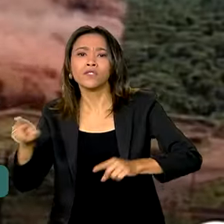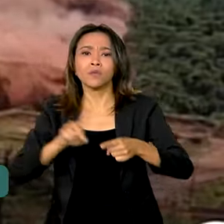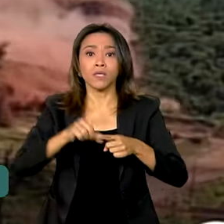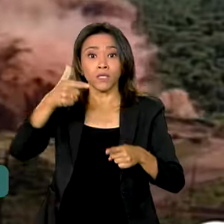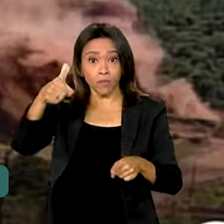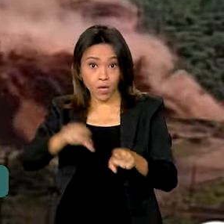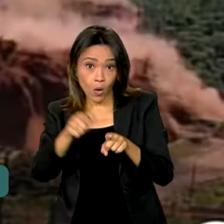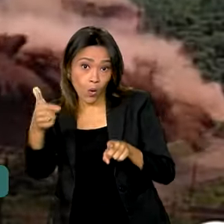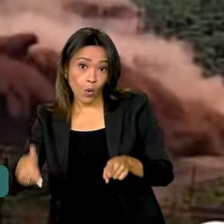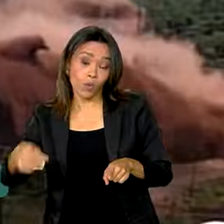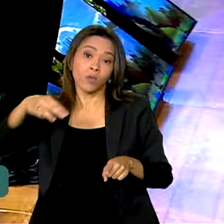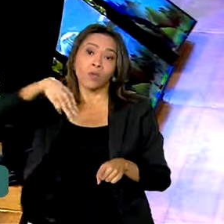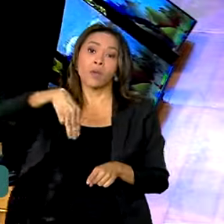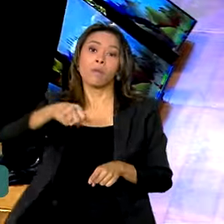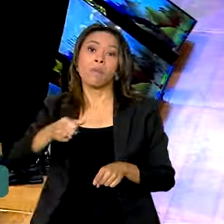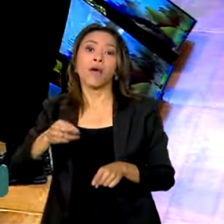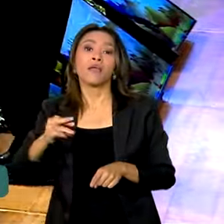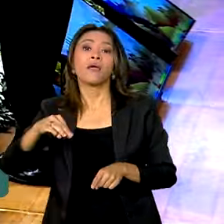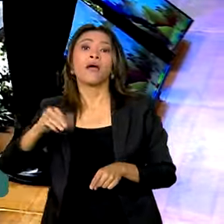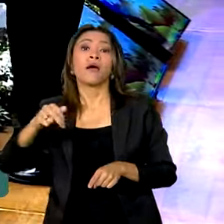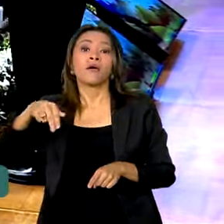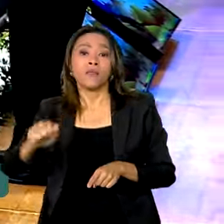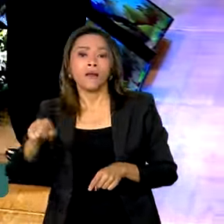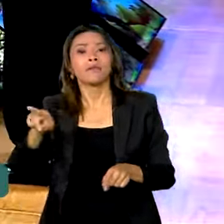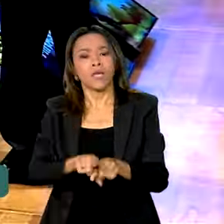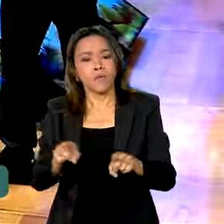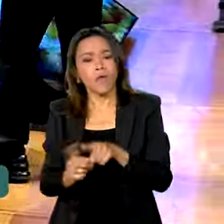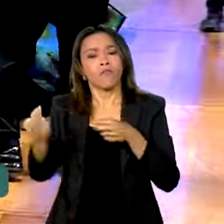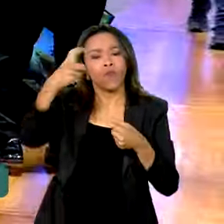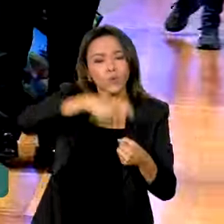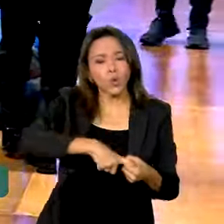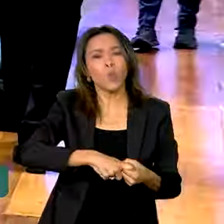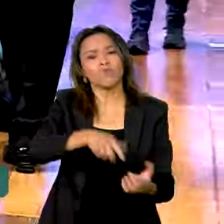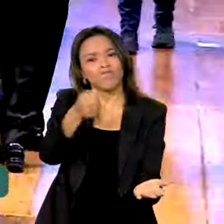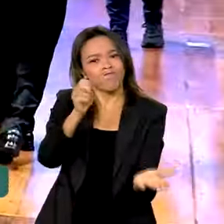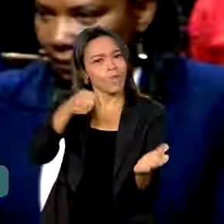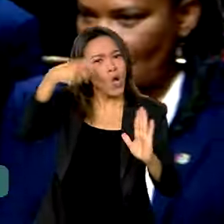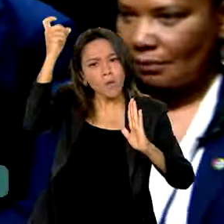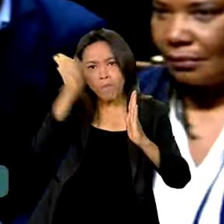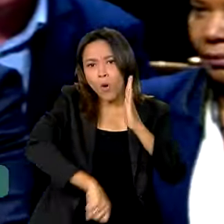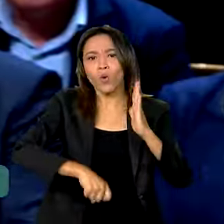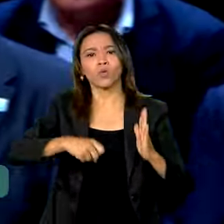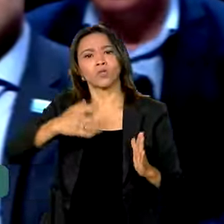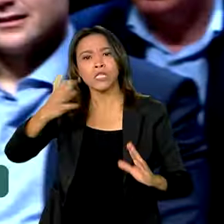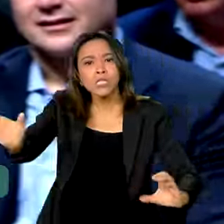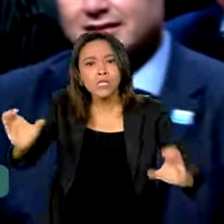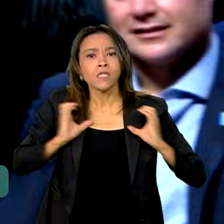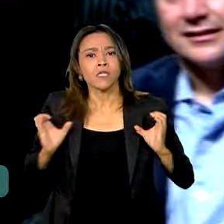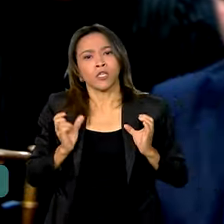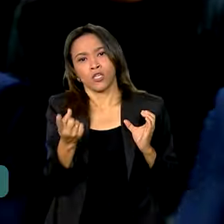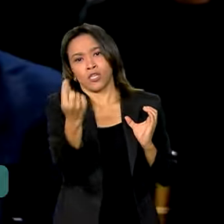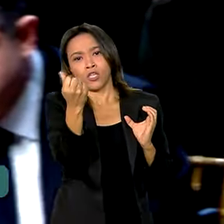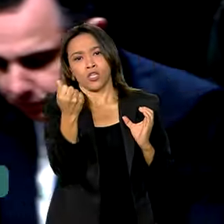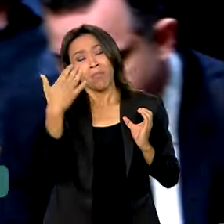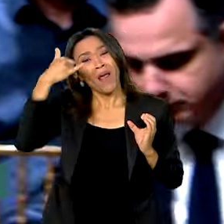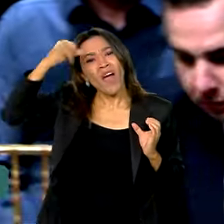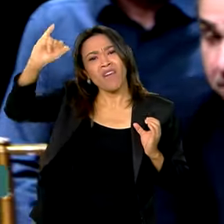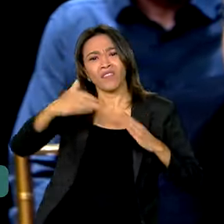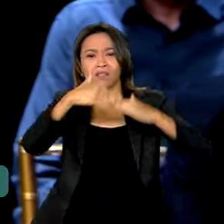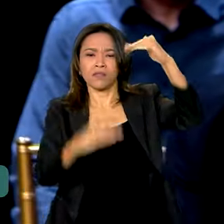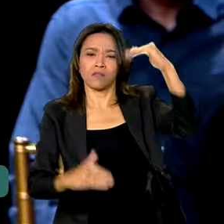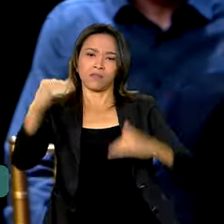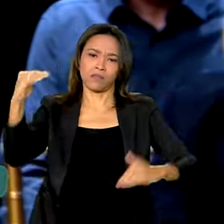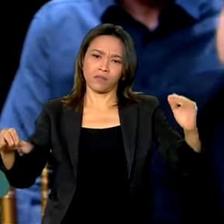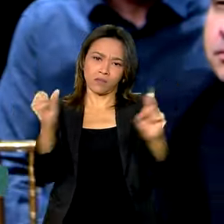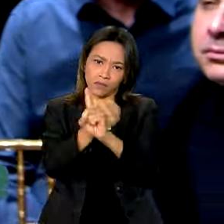Brumadinho. Voltou a defender a taxação dos mais ricos como forma de combater as desigualdades no